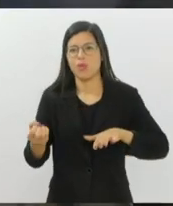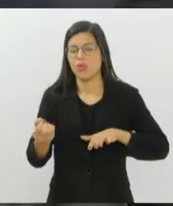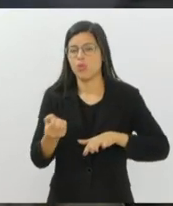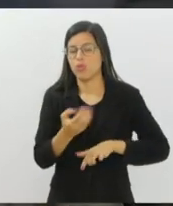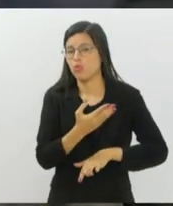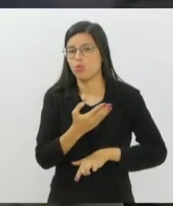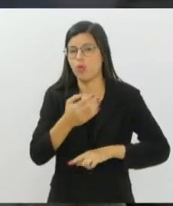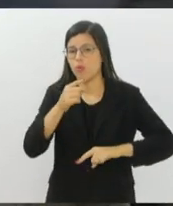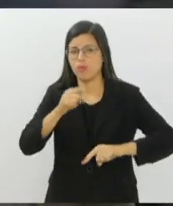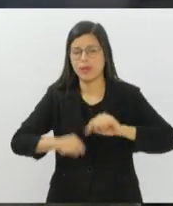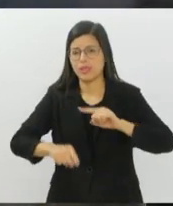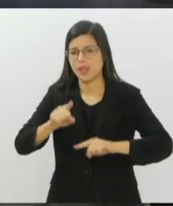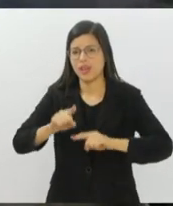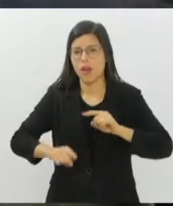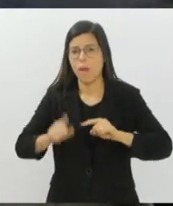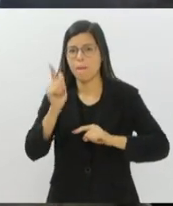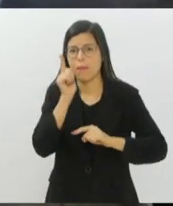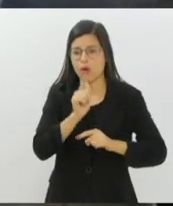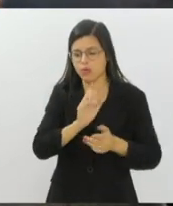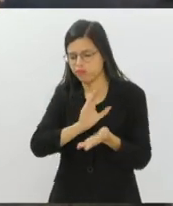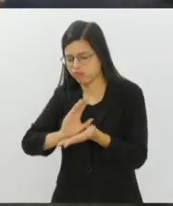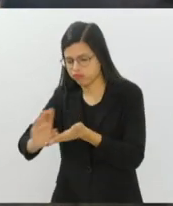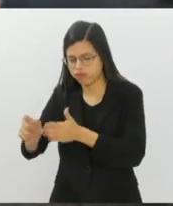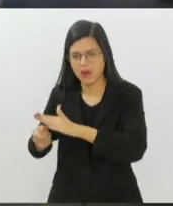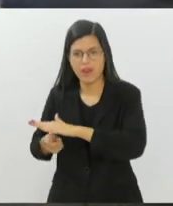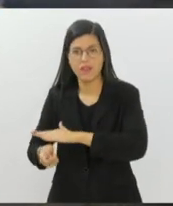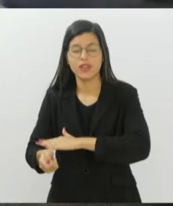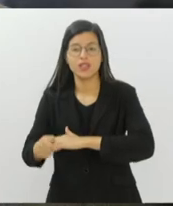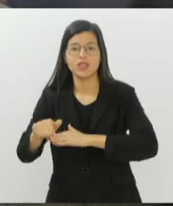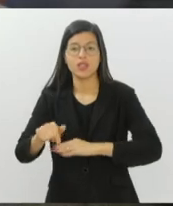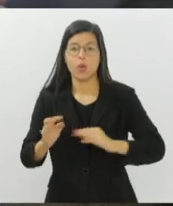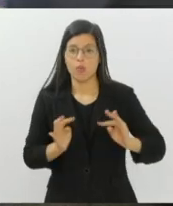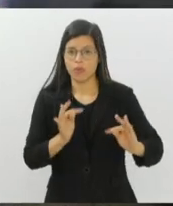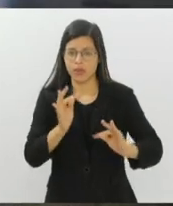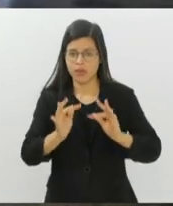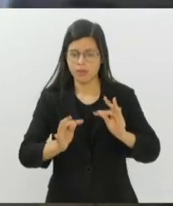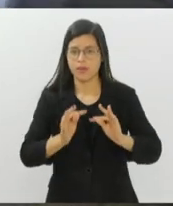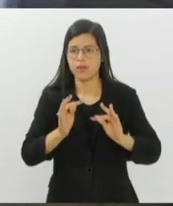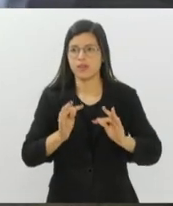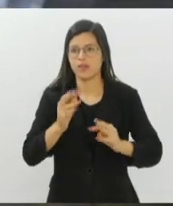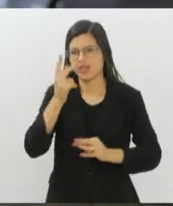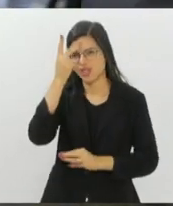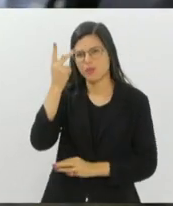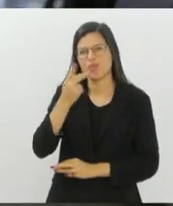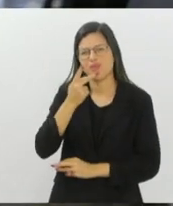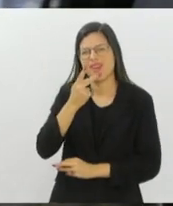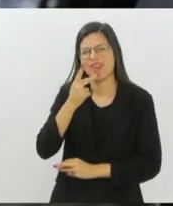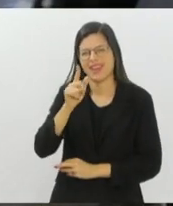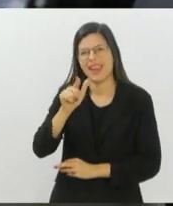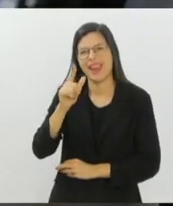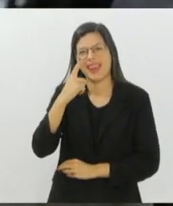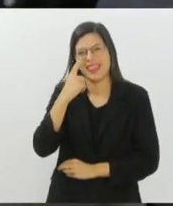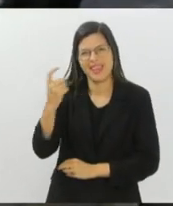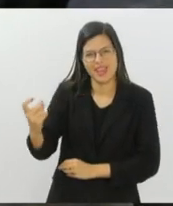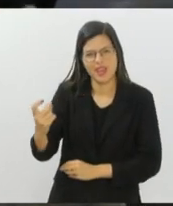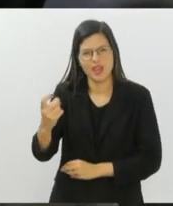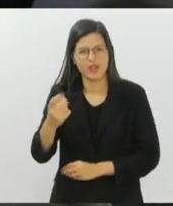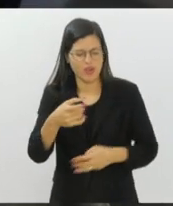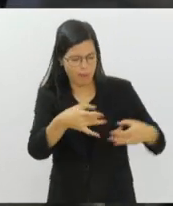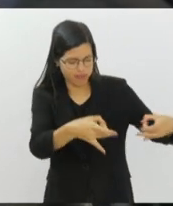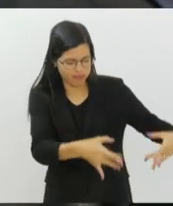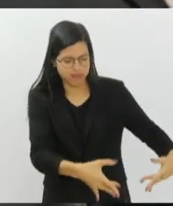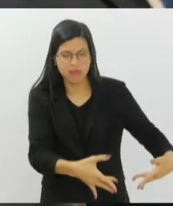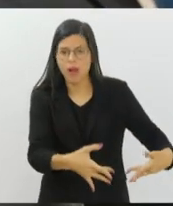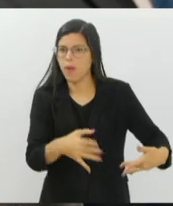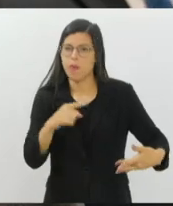para serem reinvestidos. Então, o tratamento do que todos dizem lixo e joga fora, como foi falado aqui também,